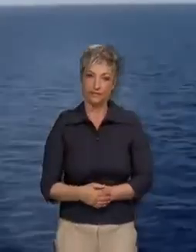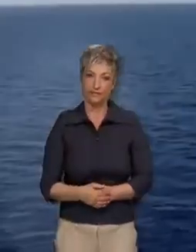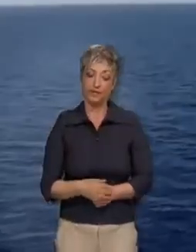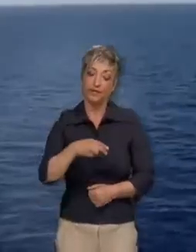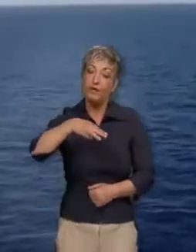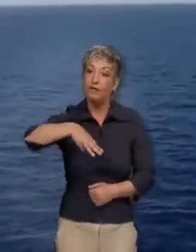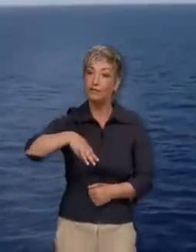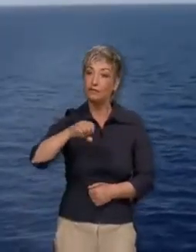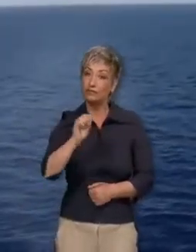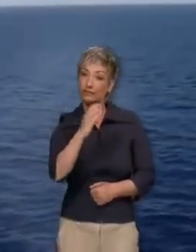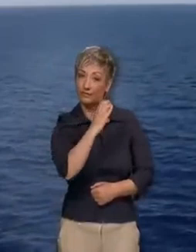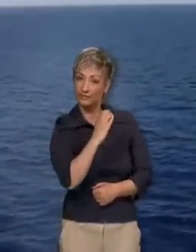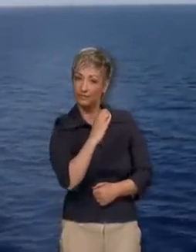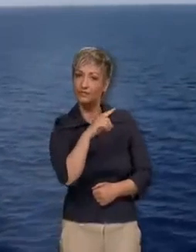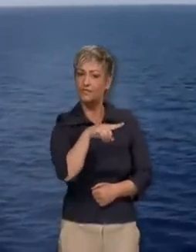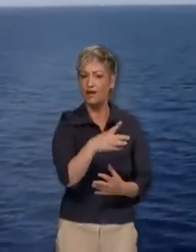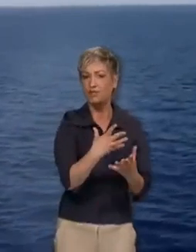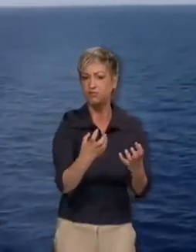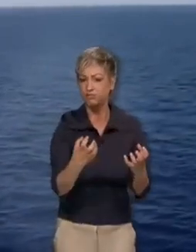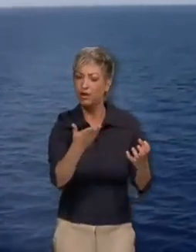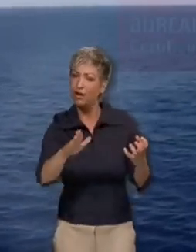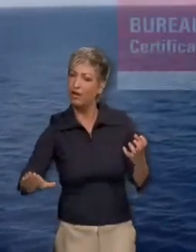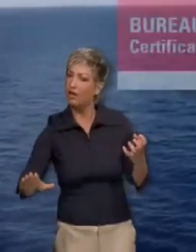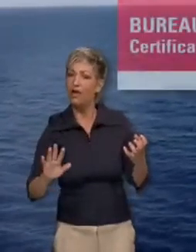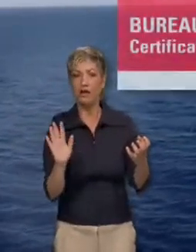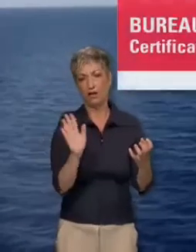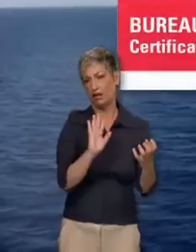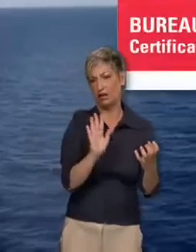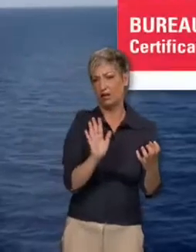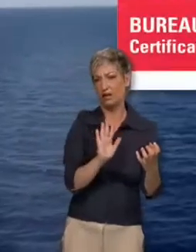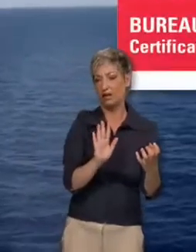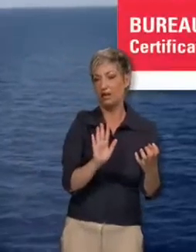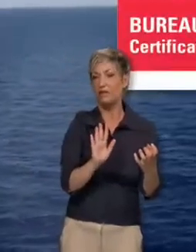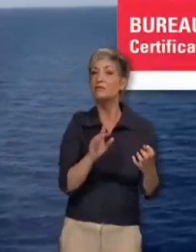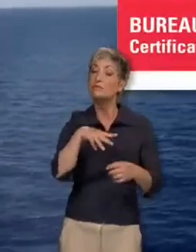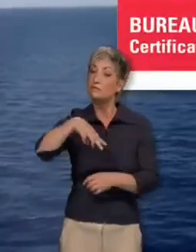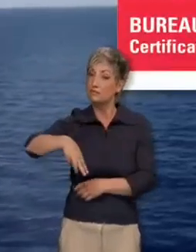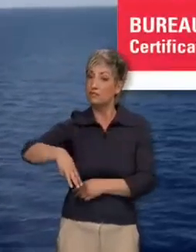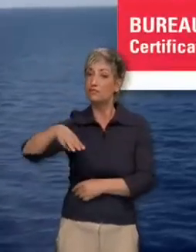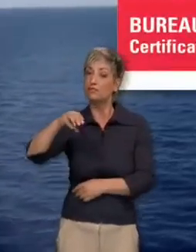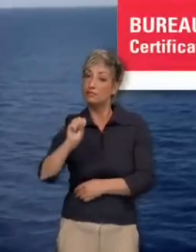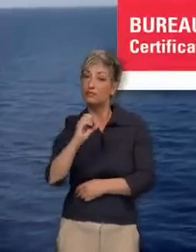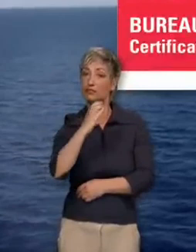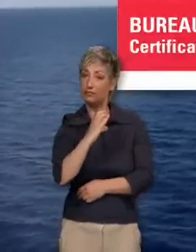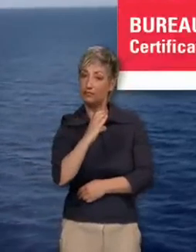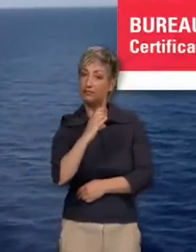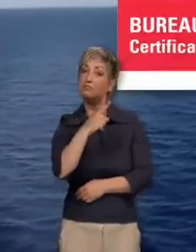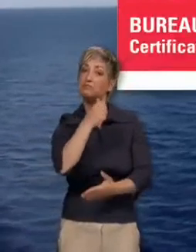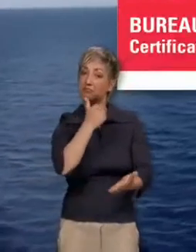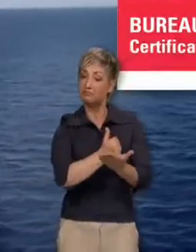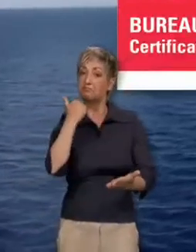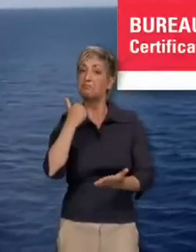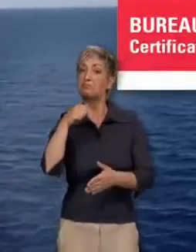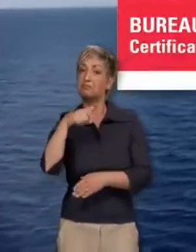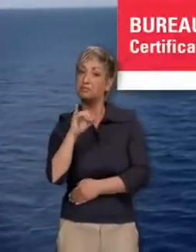A MSC Cruzeiros pratica uma severa política contra a poluição. Os nossos navios e a MSC Cruzeiros têm